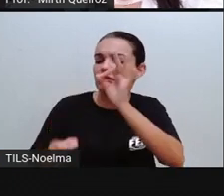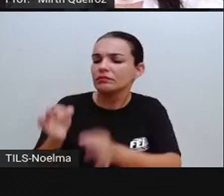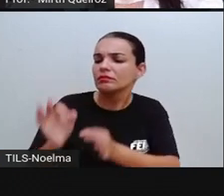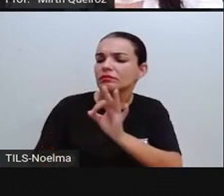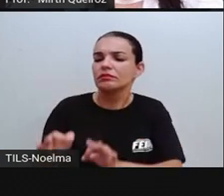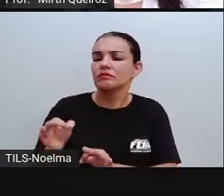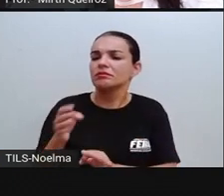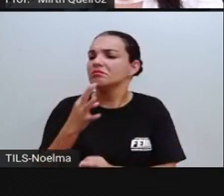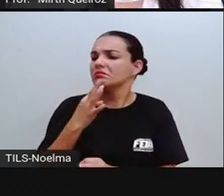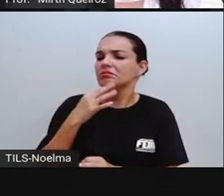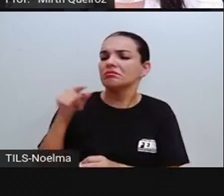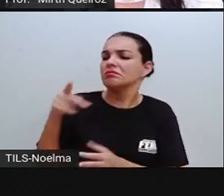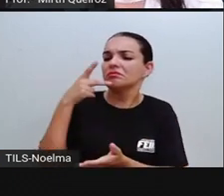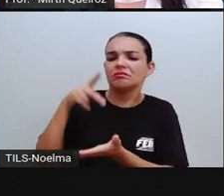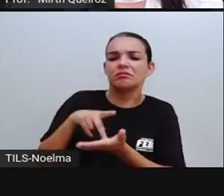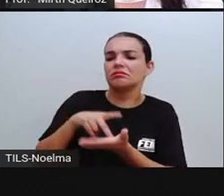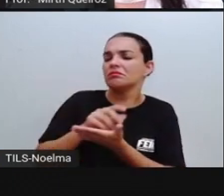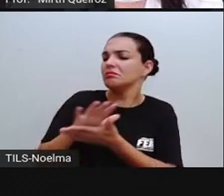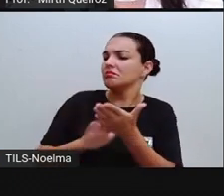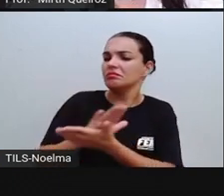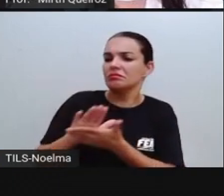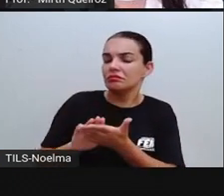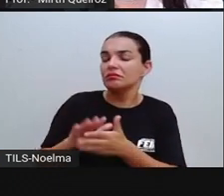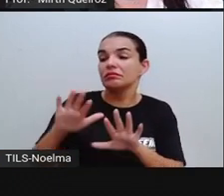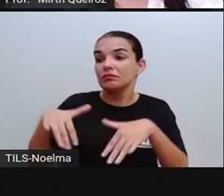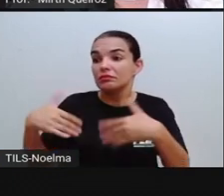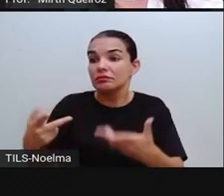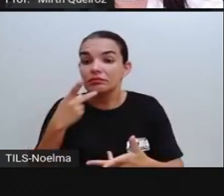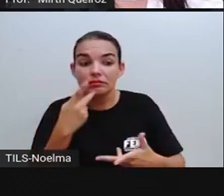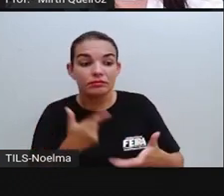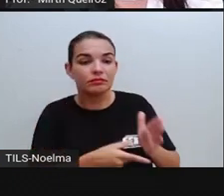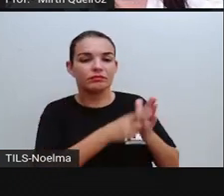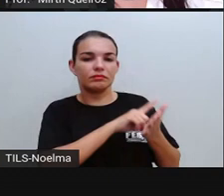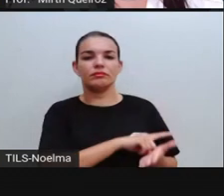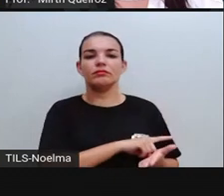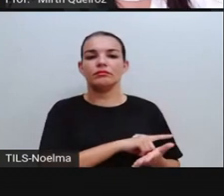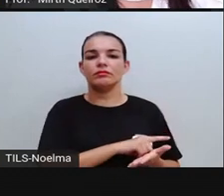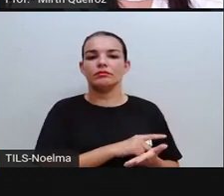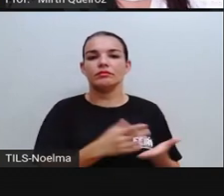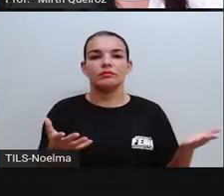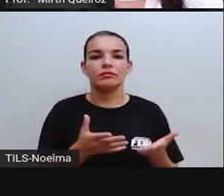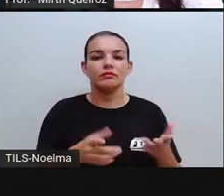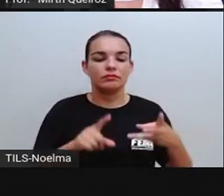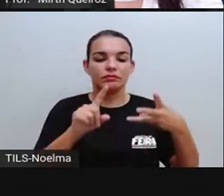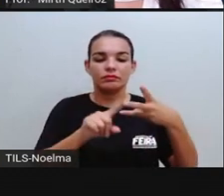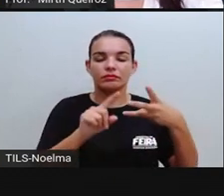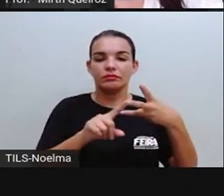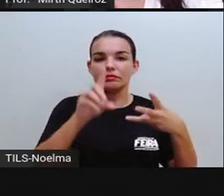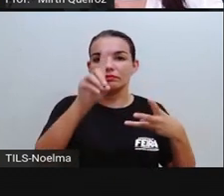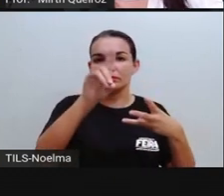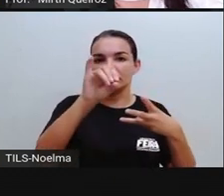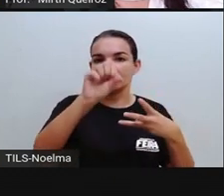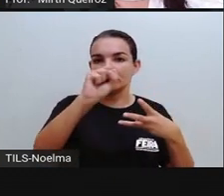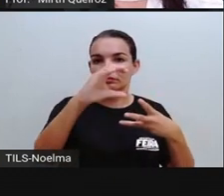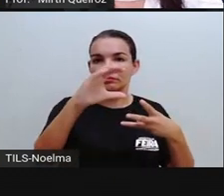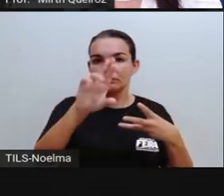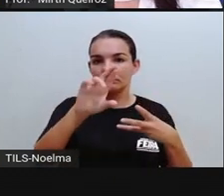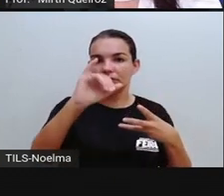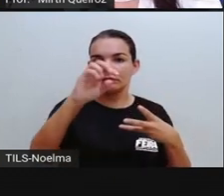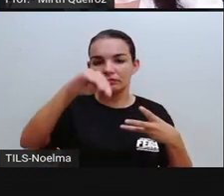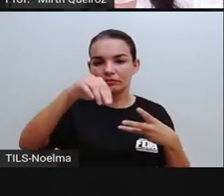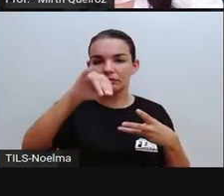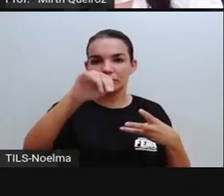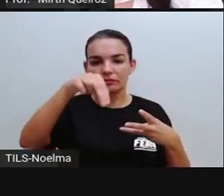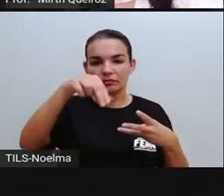forma sem conhecer verdadeiramente aquela pessoa. Já a discriminação é fazer distinção, pode ser feito em